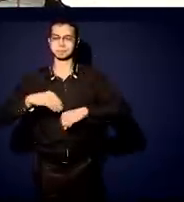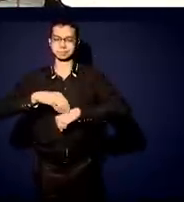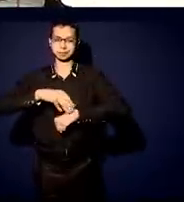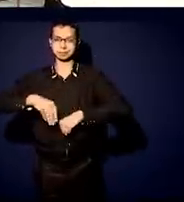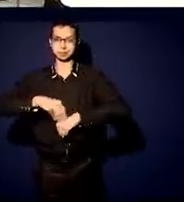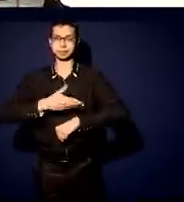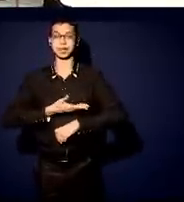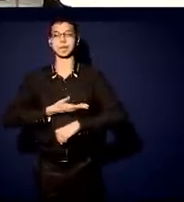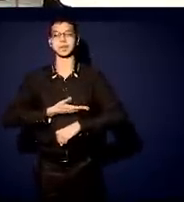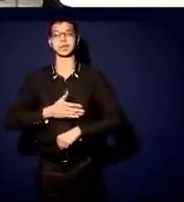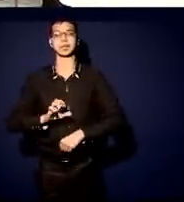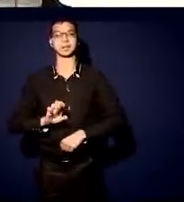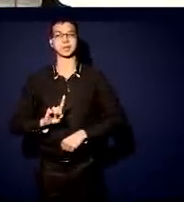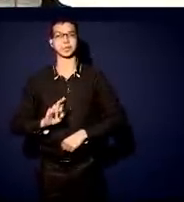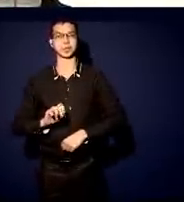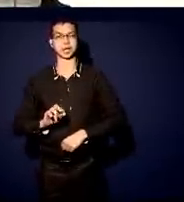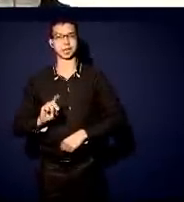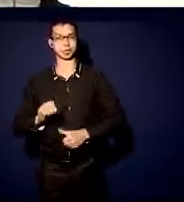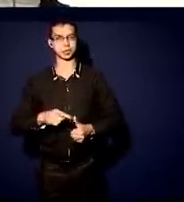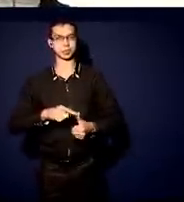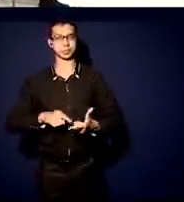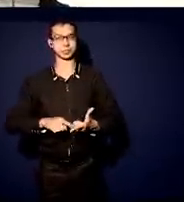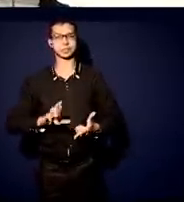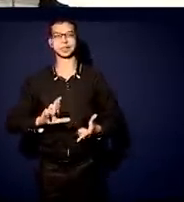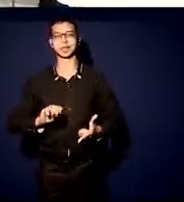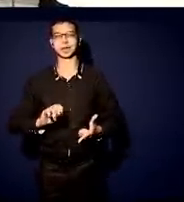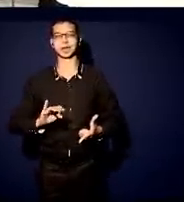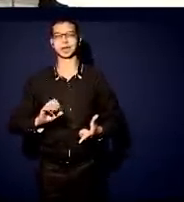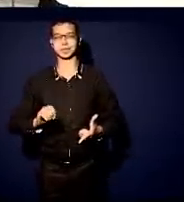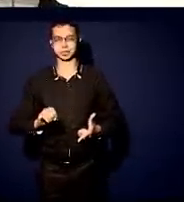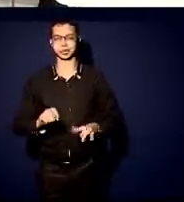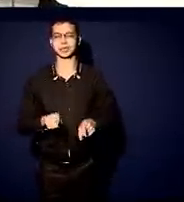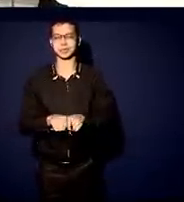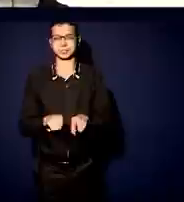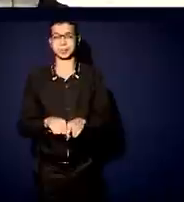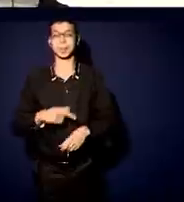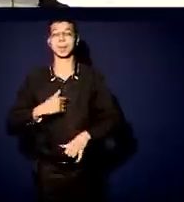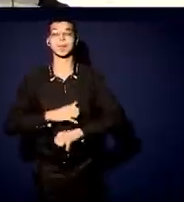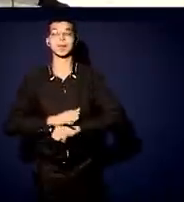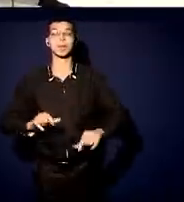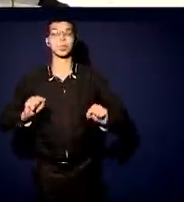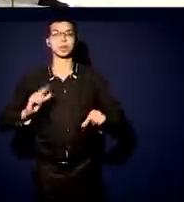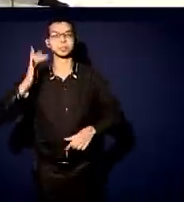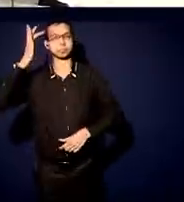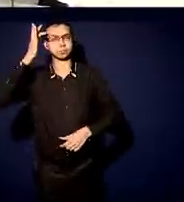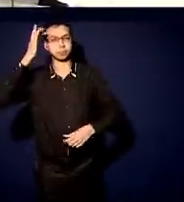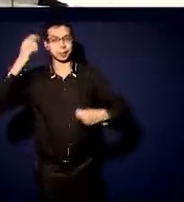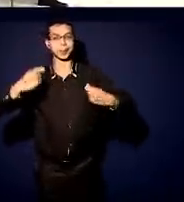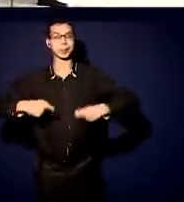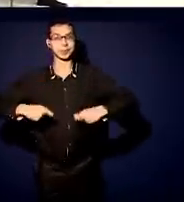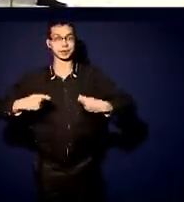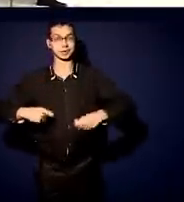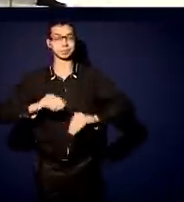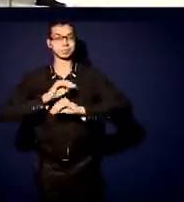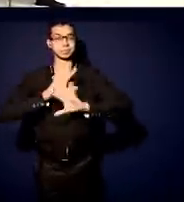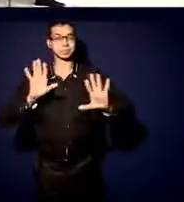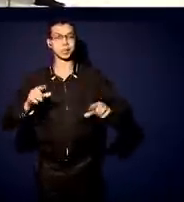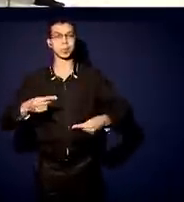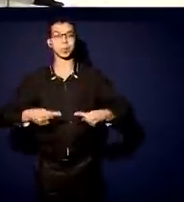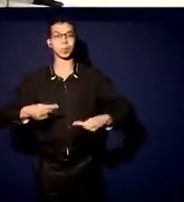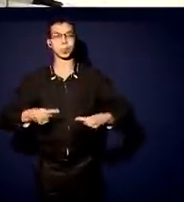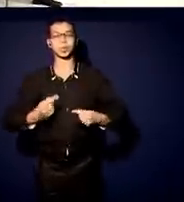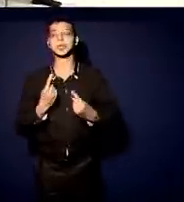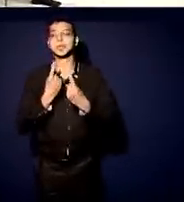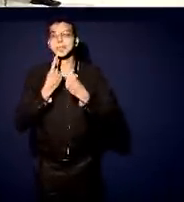Leite, Ratinho Júnior. Eu acho que o que nos cabe é trazer realmente racionalidade, pragmatismo para o debate político. Eu